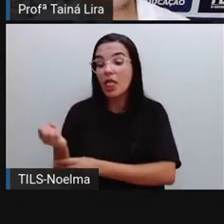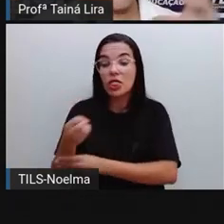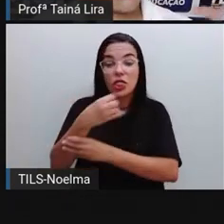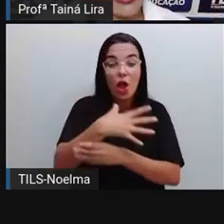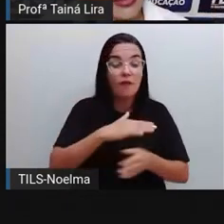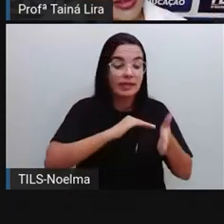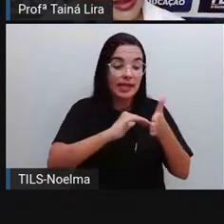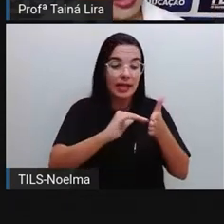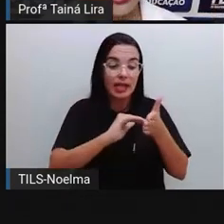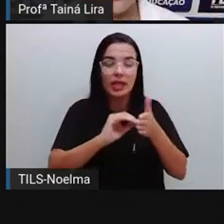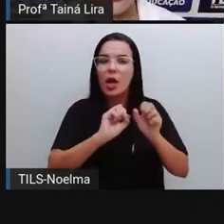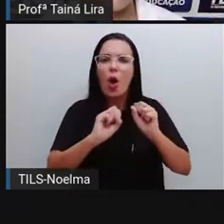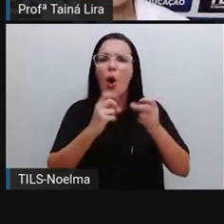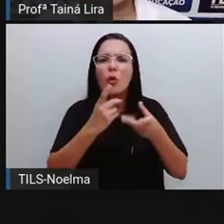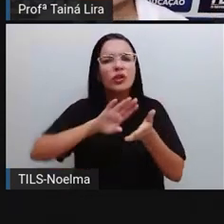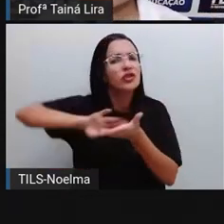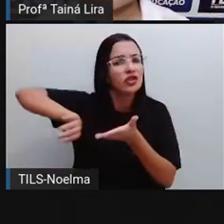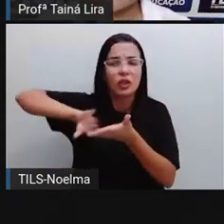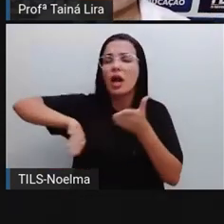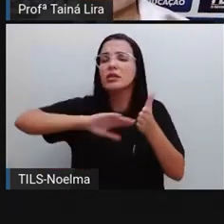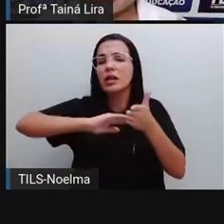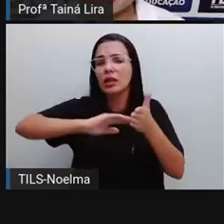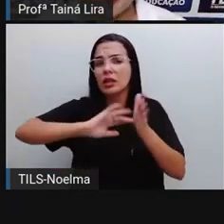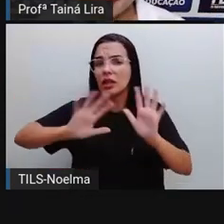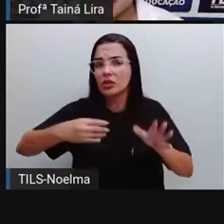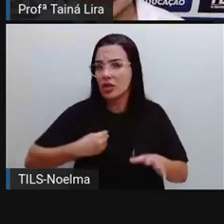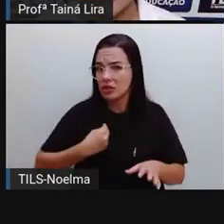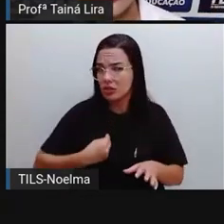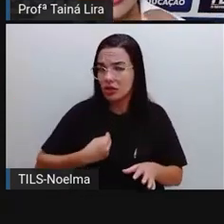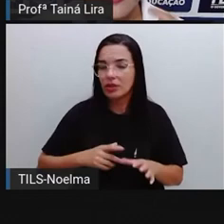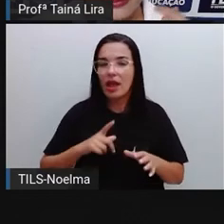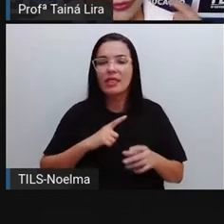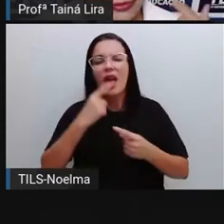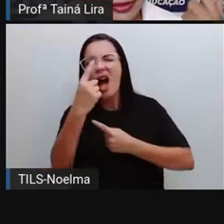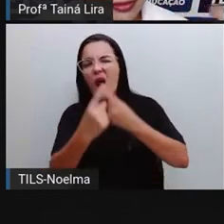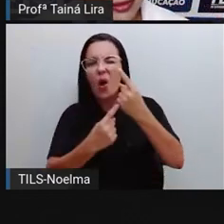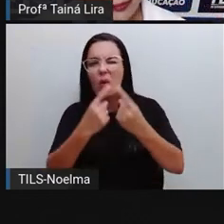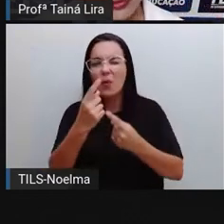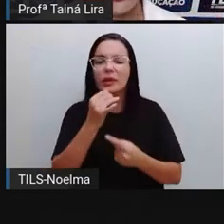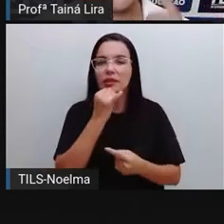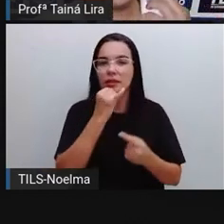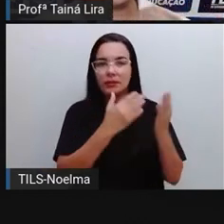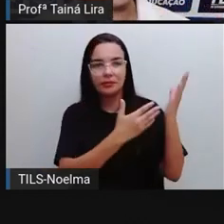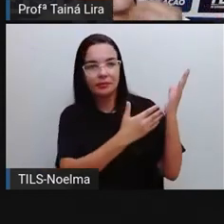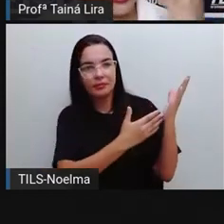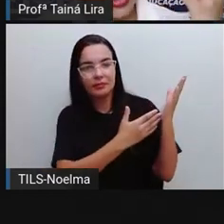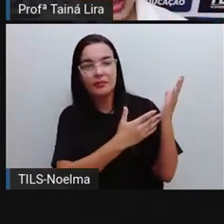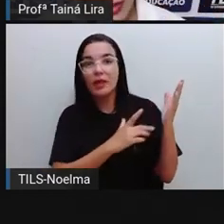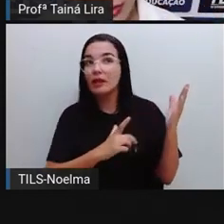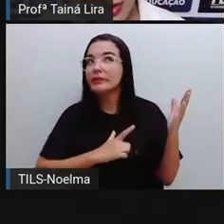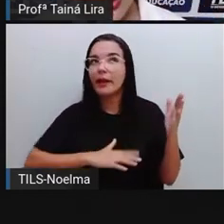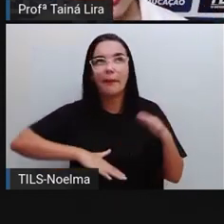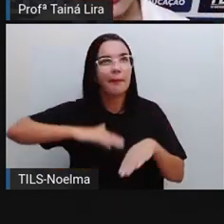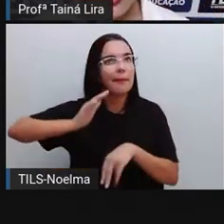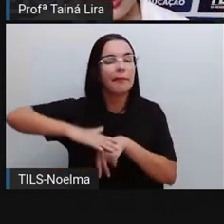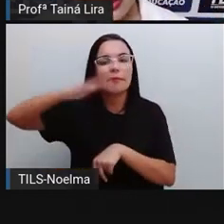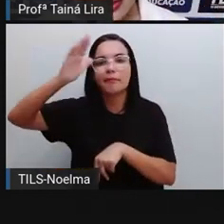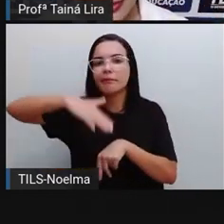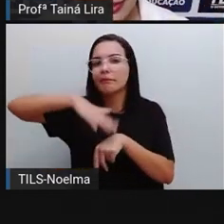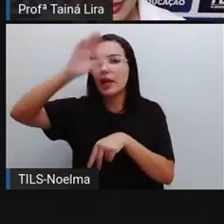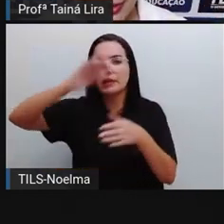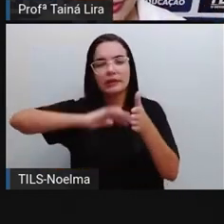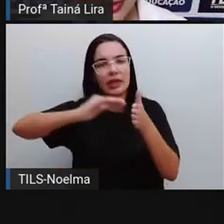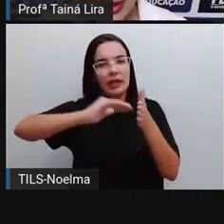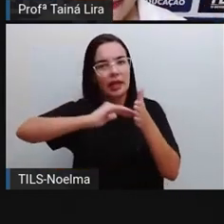tem necessidade, tá? E aqui a PRO trouxe alguns exemplos, mas existem outras